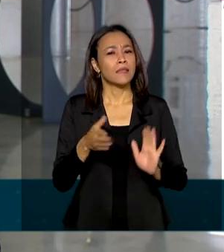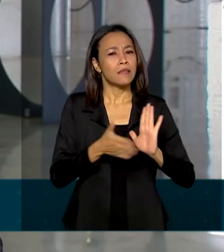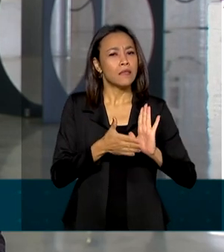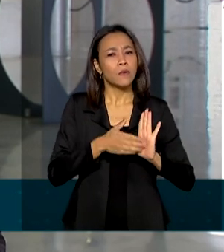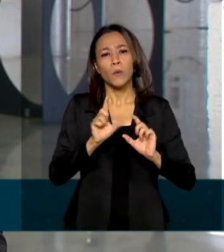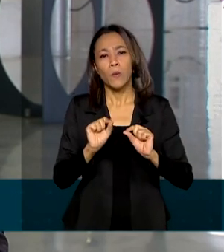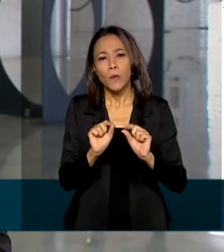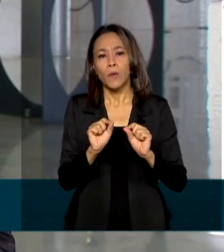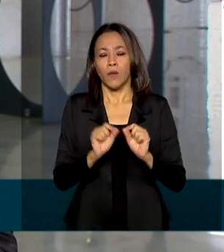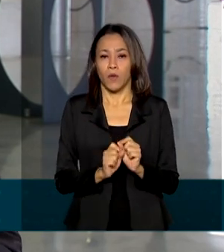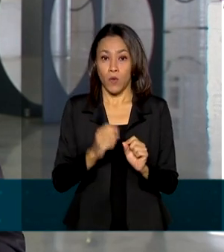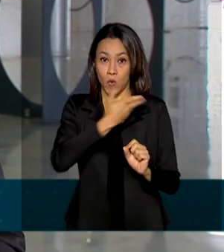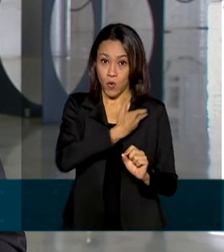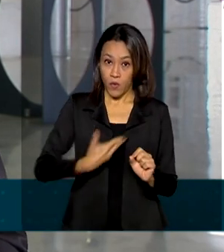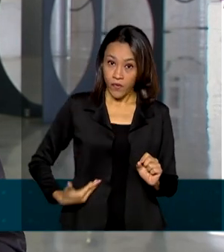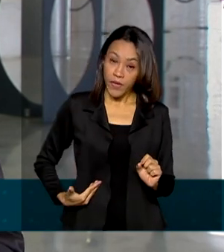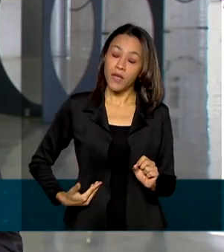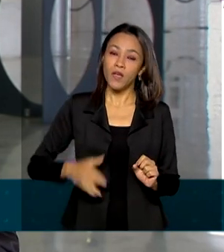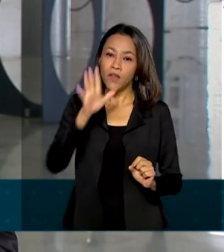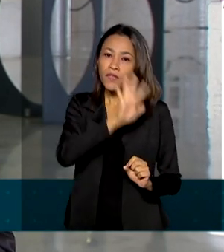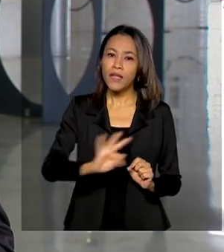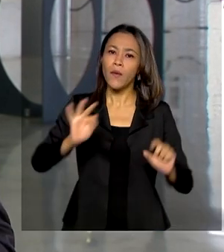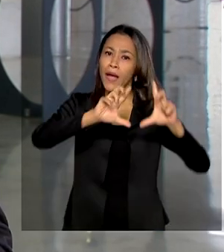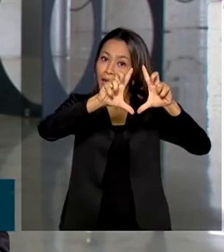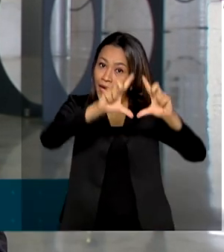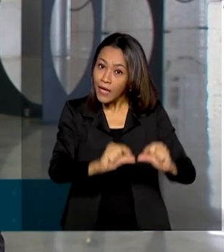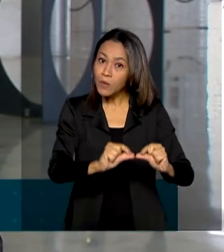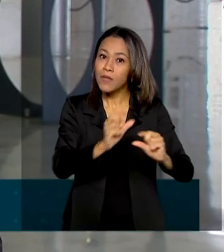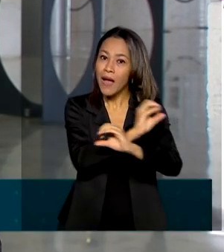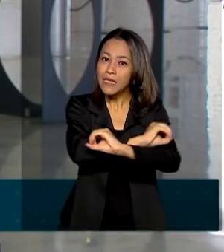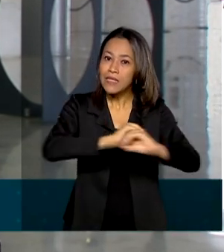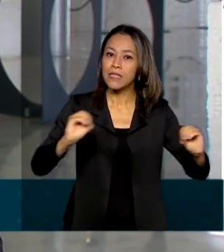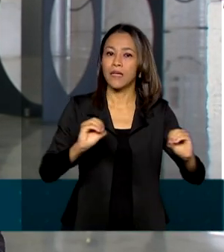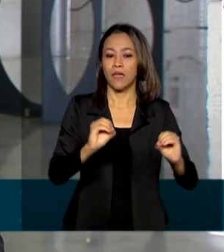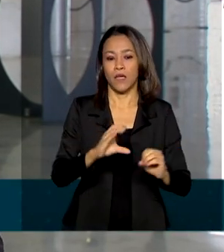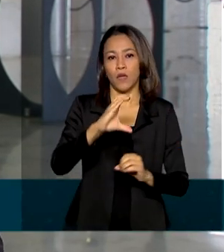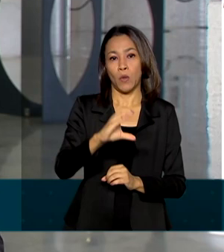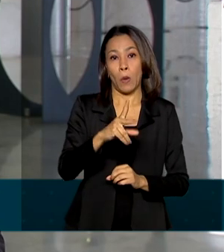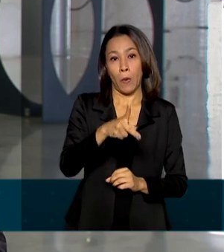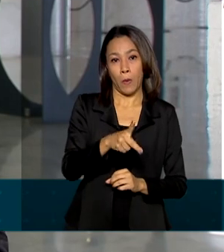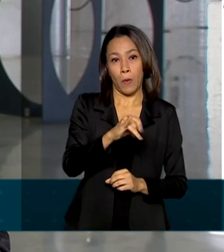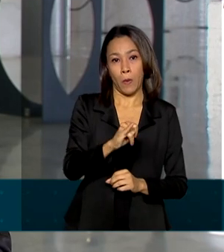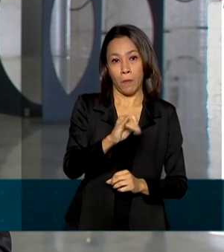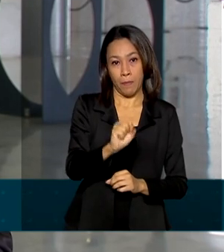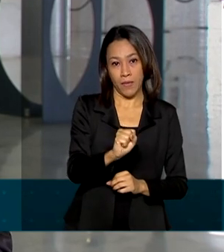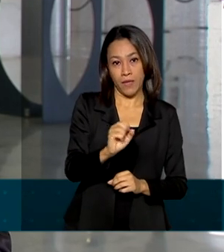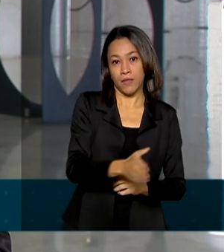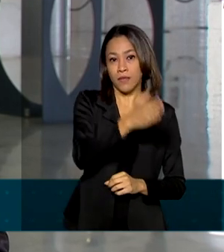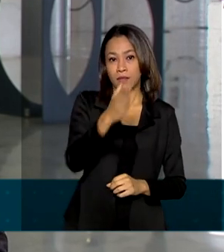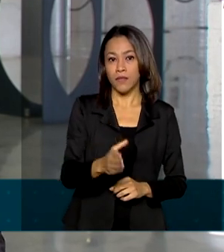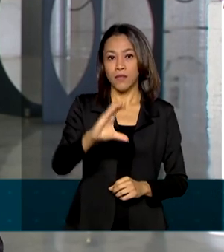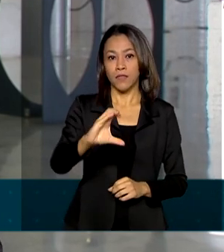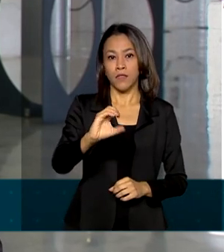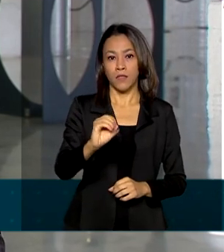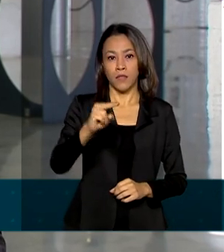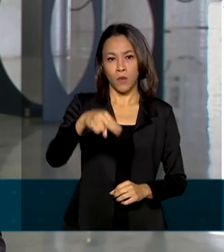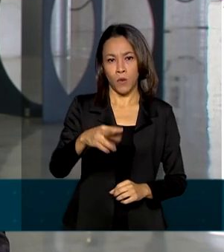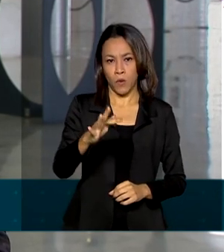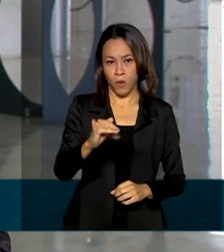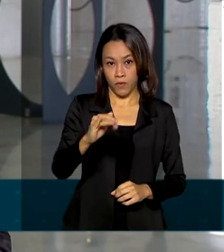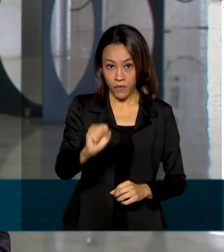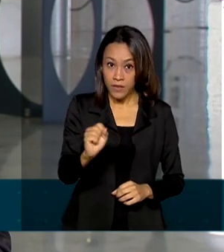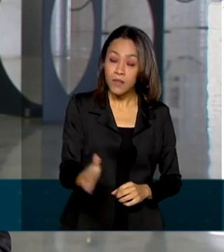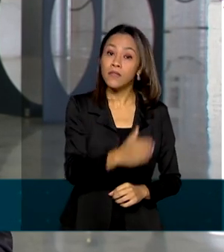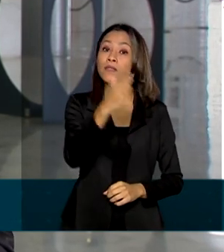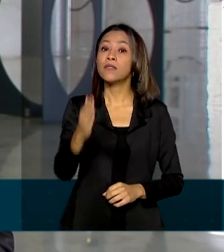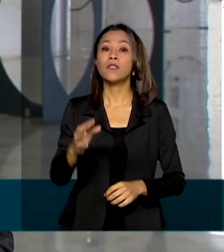federal, ele reduziu a zero as alíquotas do Piscofins sobre a comercialização, também importação do óleo diesel e